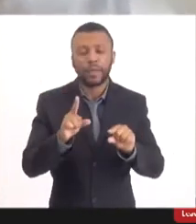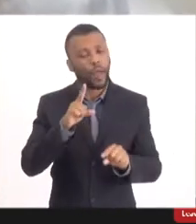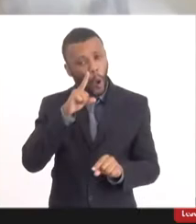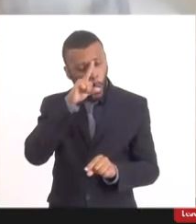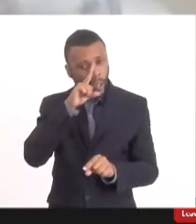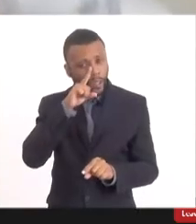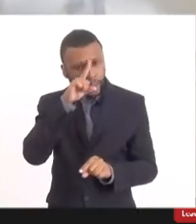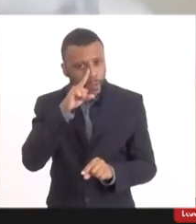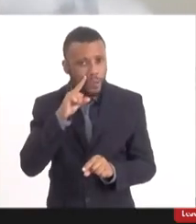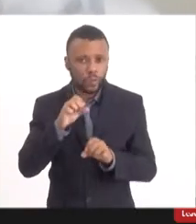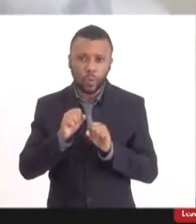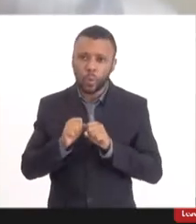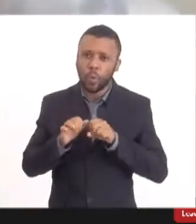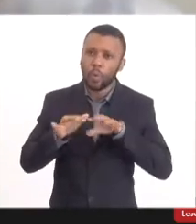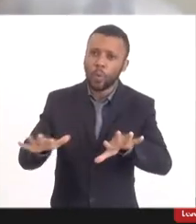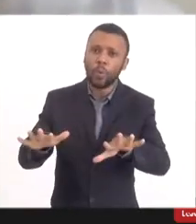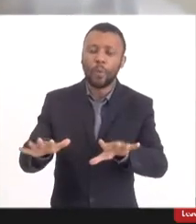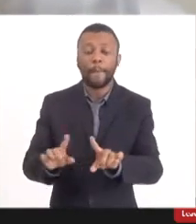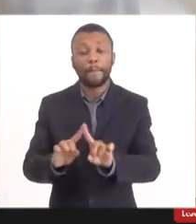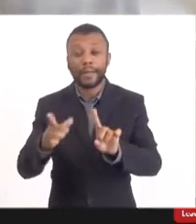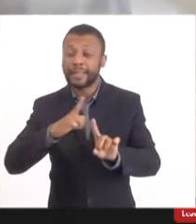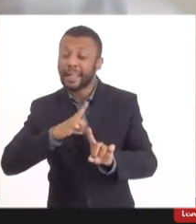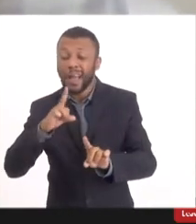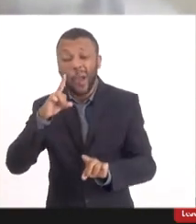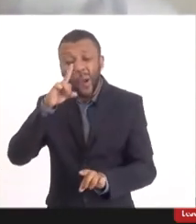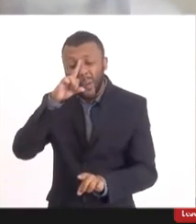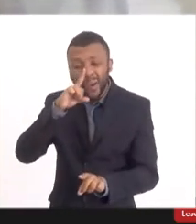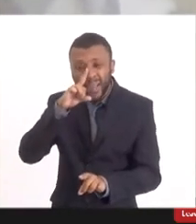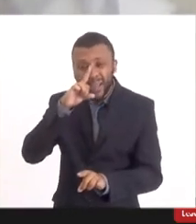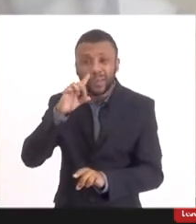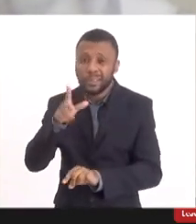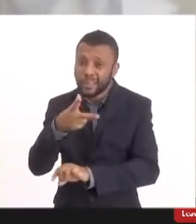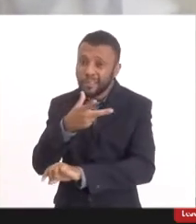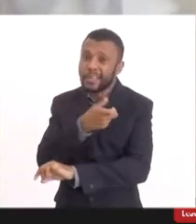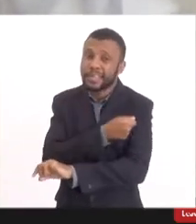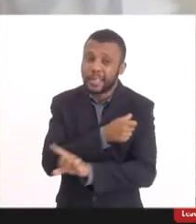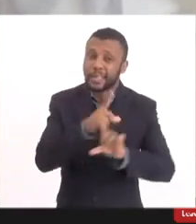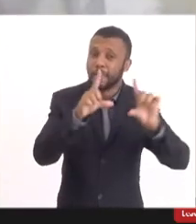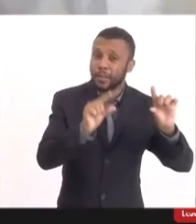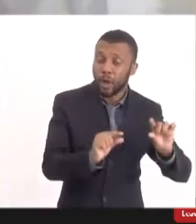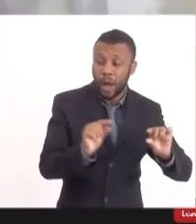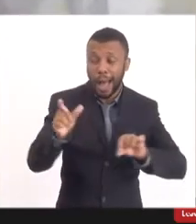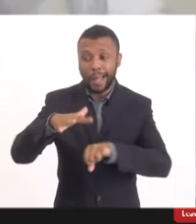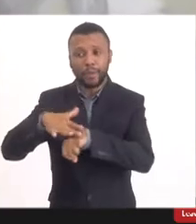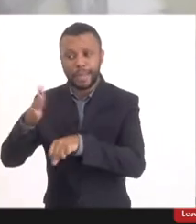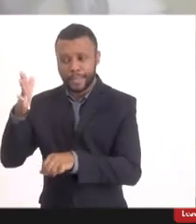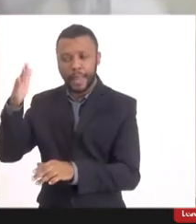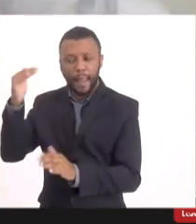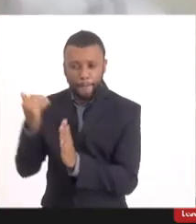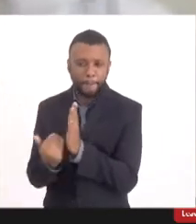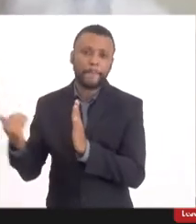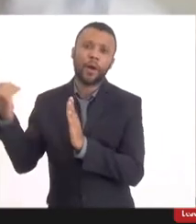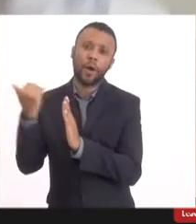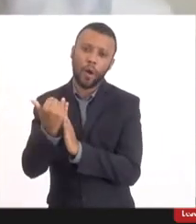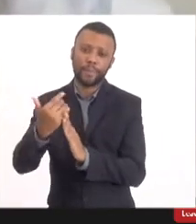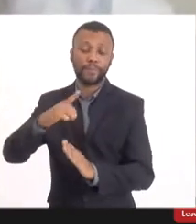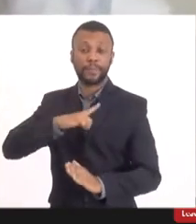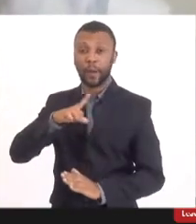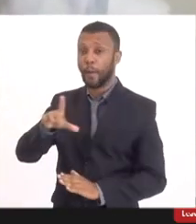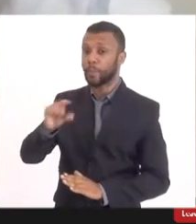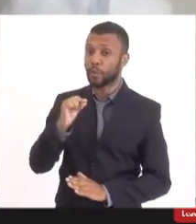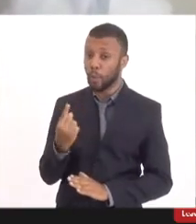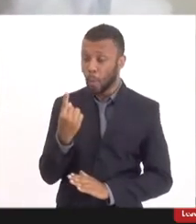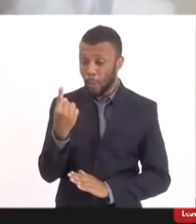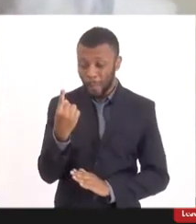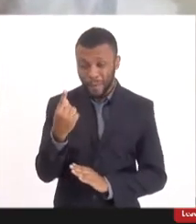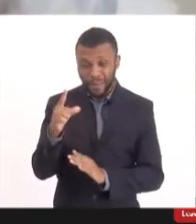apesar do risco da vacina, existia um risco muito maior da doença, então houve-se essa opção. Nenhuma vacina